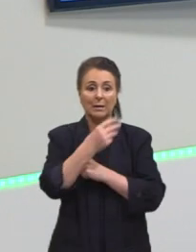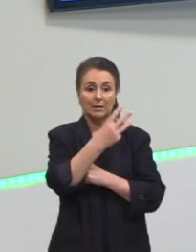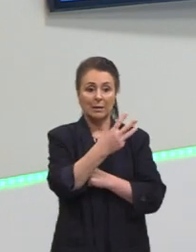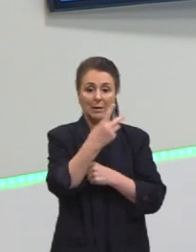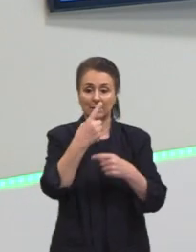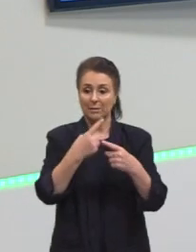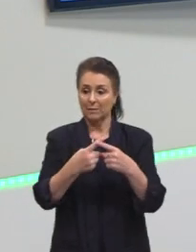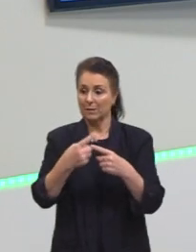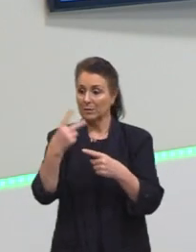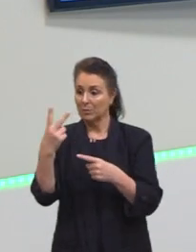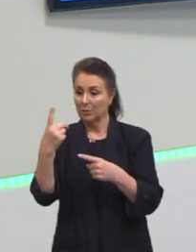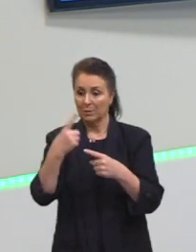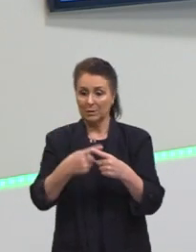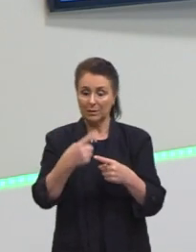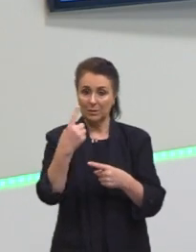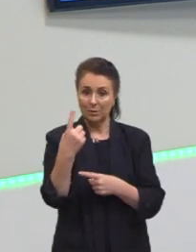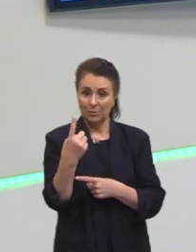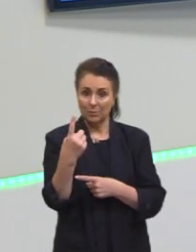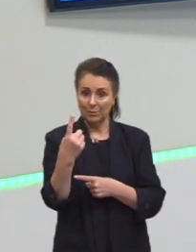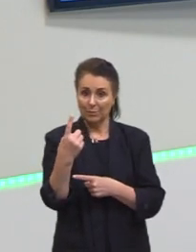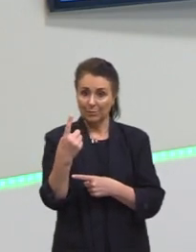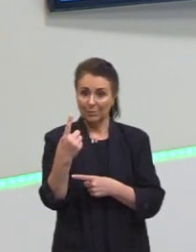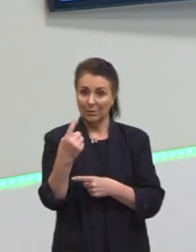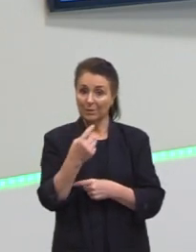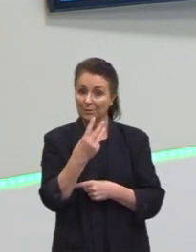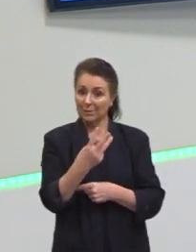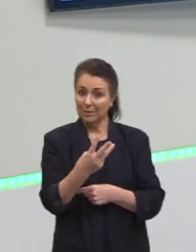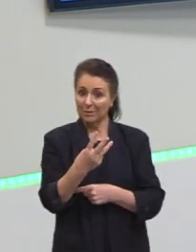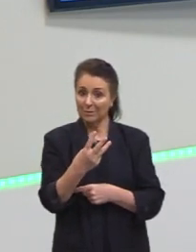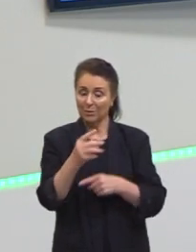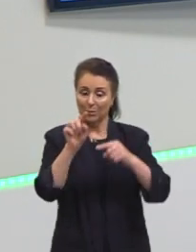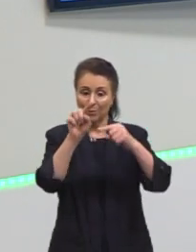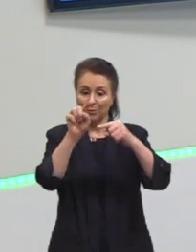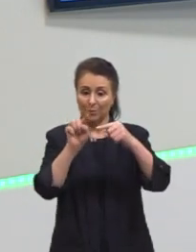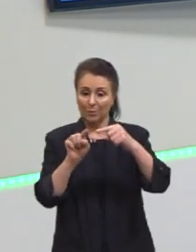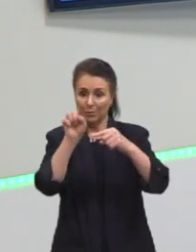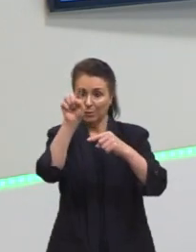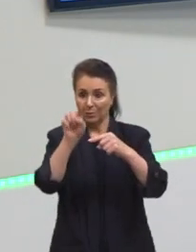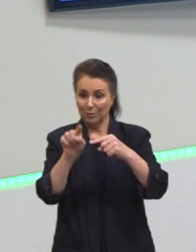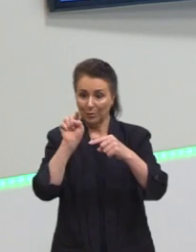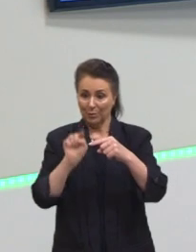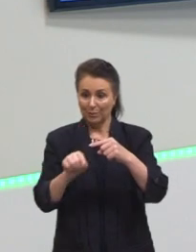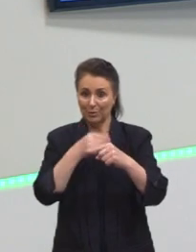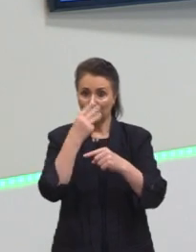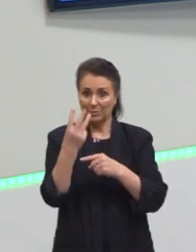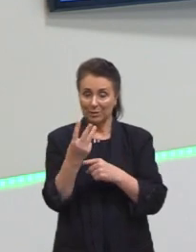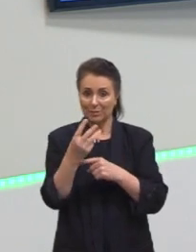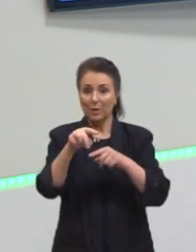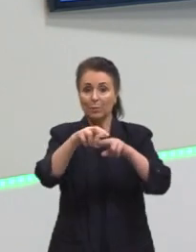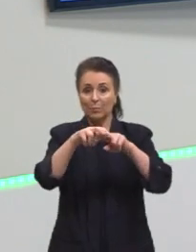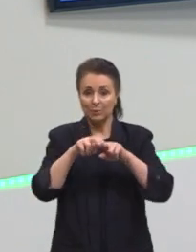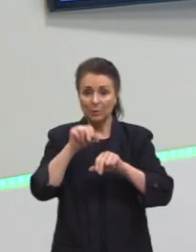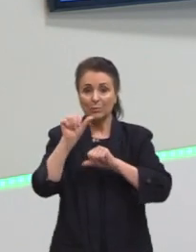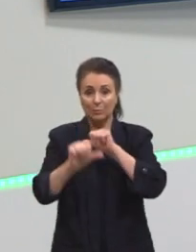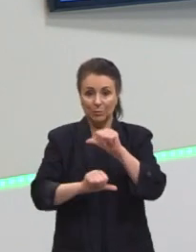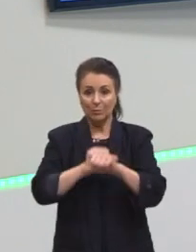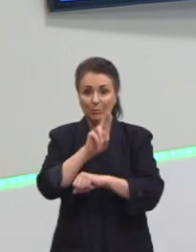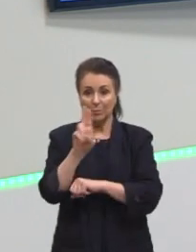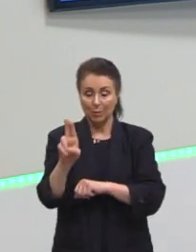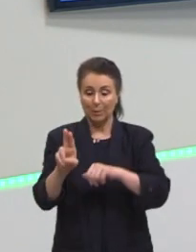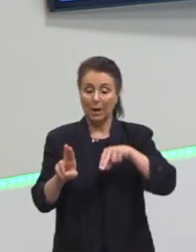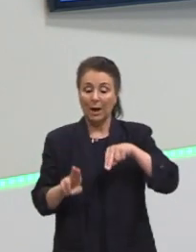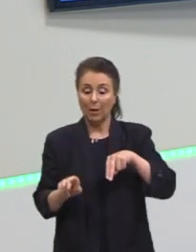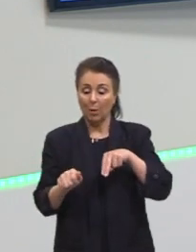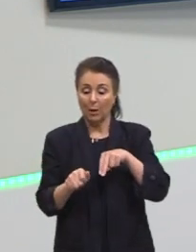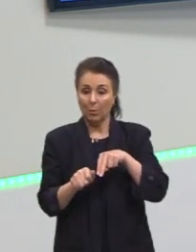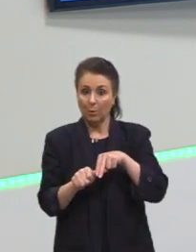vezes um. É o fatorial de três. Por isso que muda o nomezinho. Dentro do anagrama vai entrar uma situação